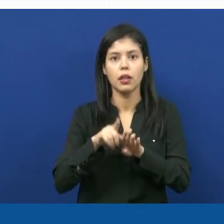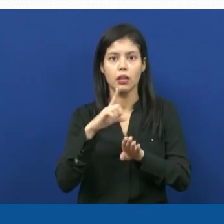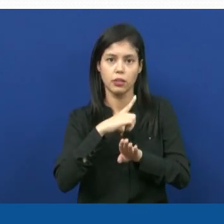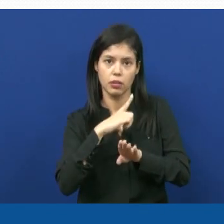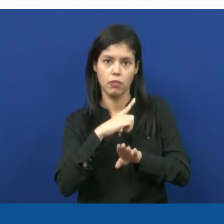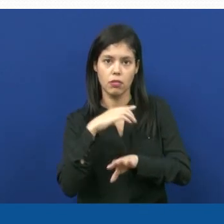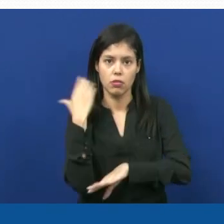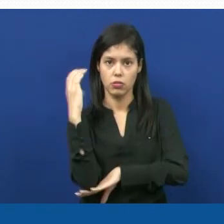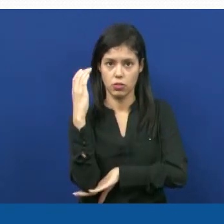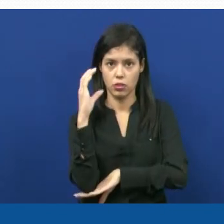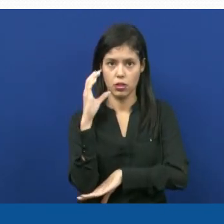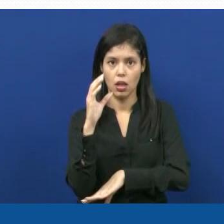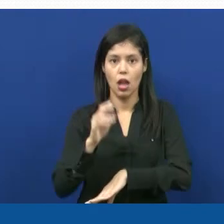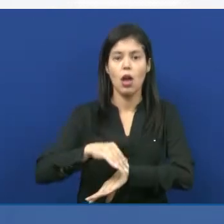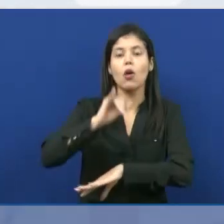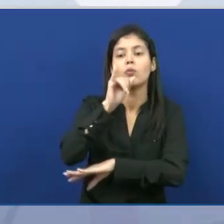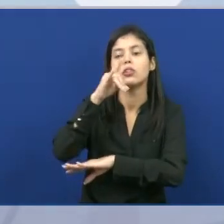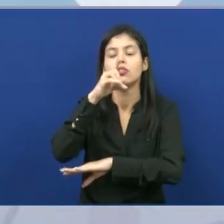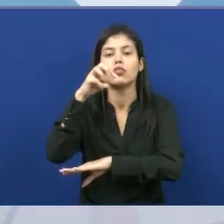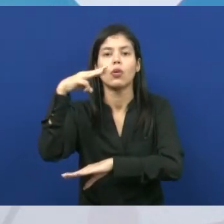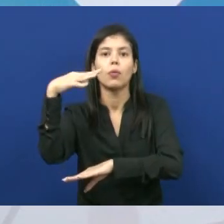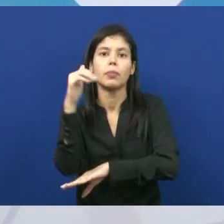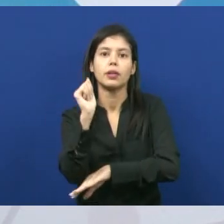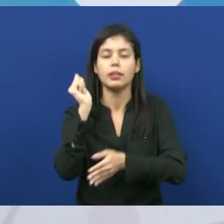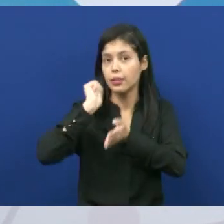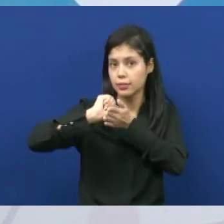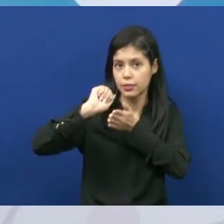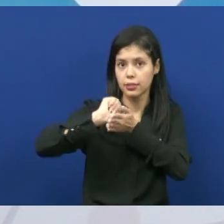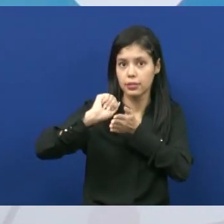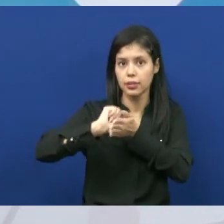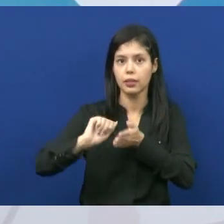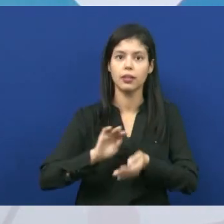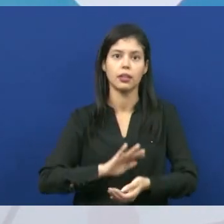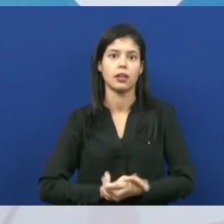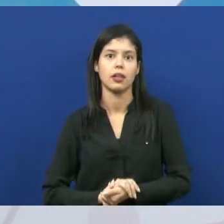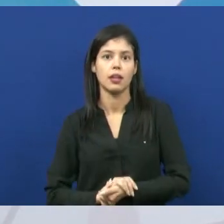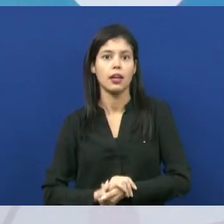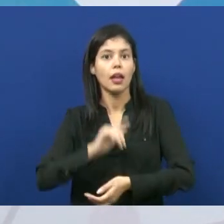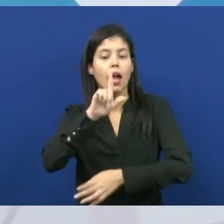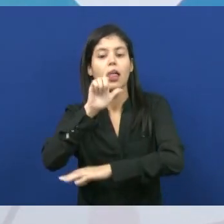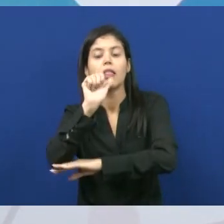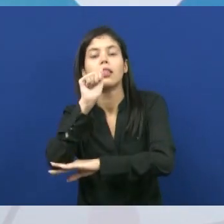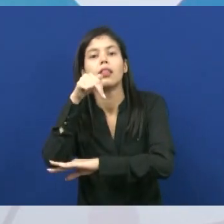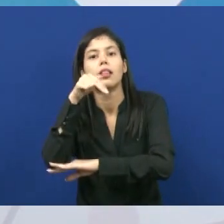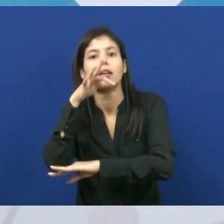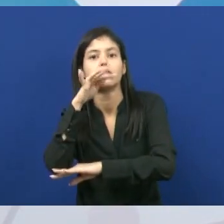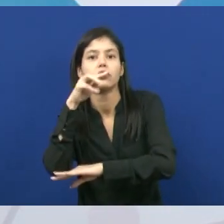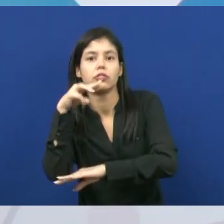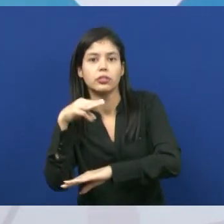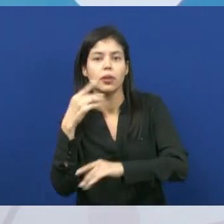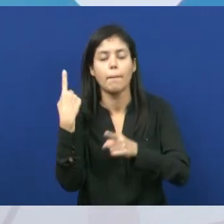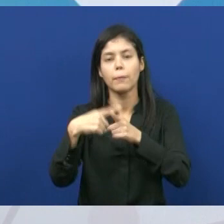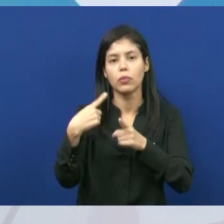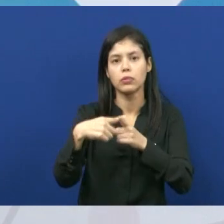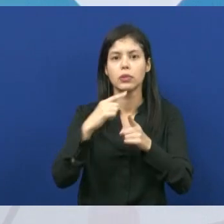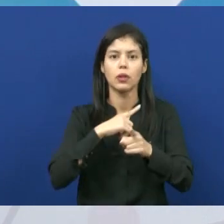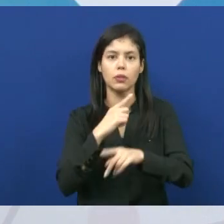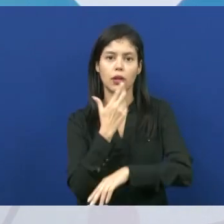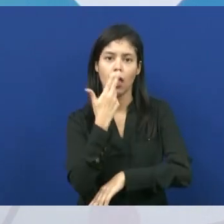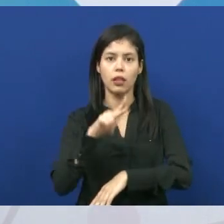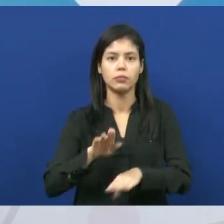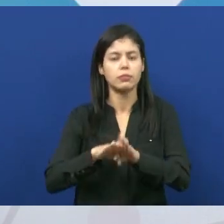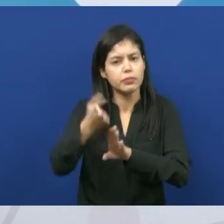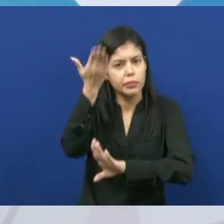científica é o idioma em qual ela é escrita, tá? Ela é escrita em latim por ser uma língua muito